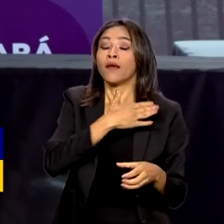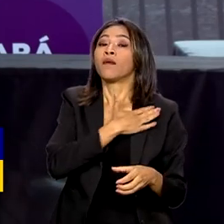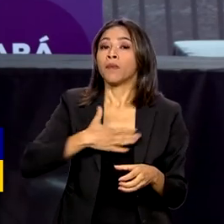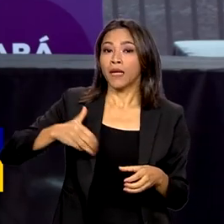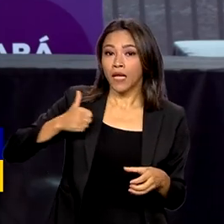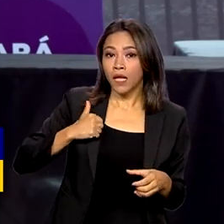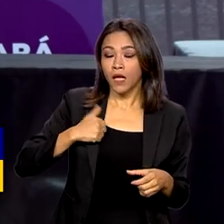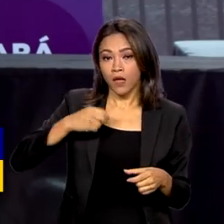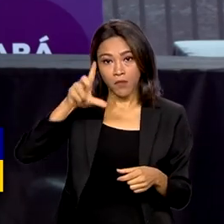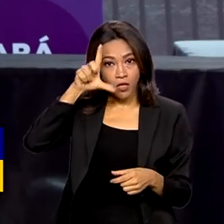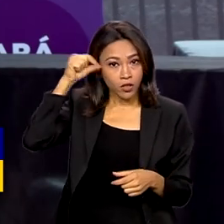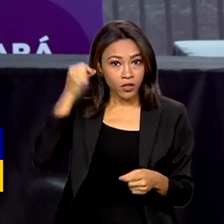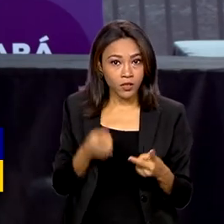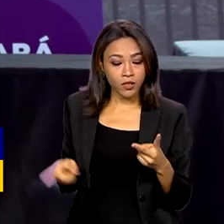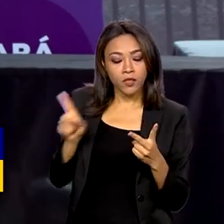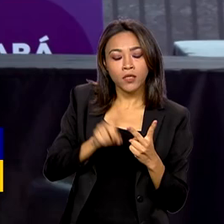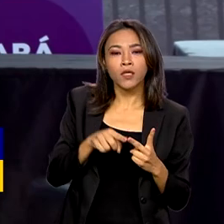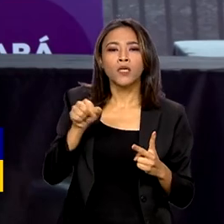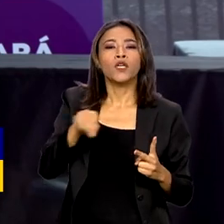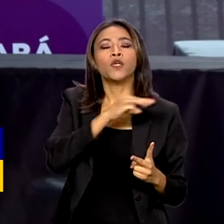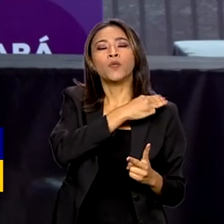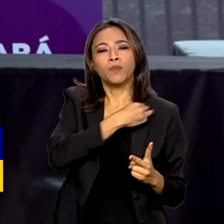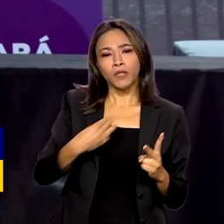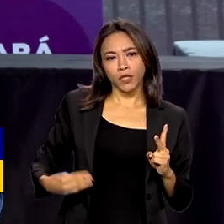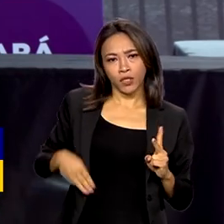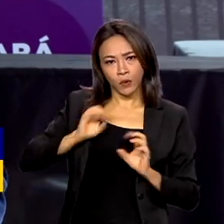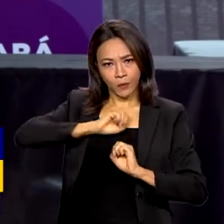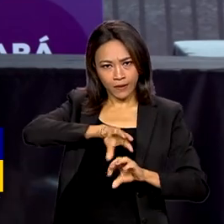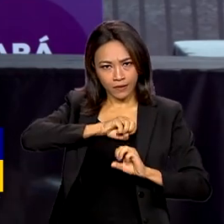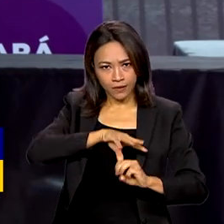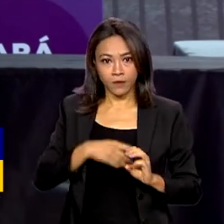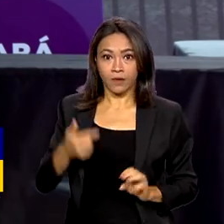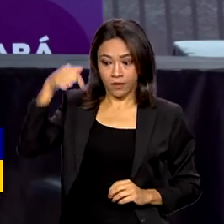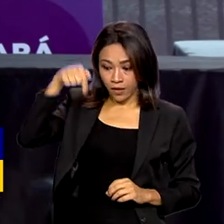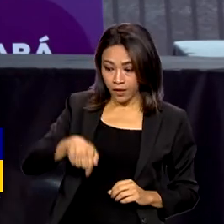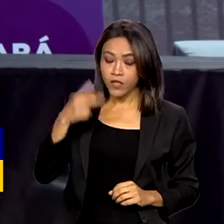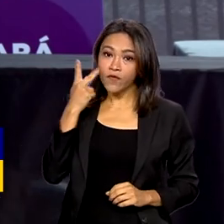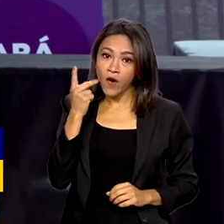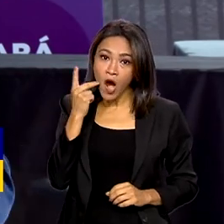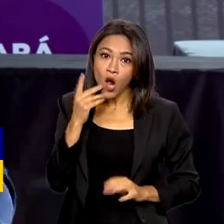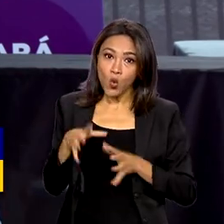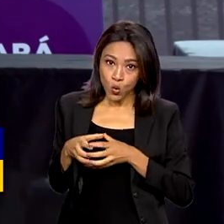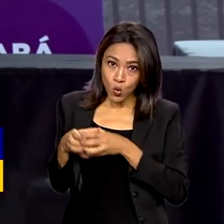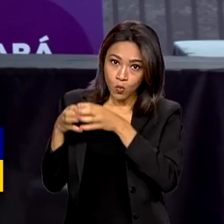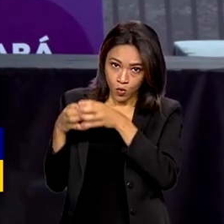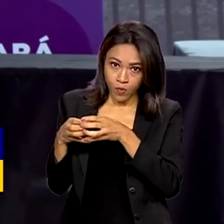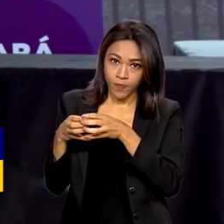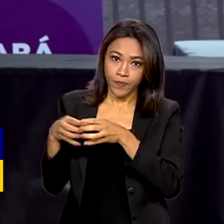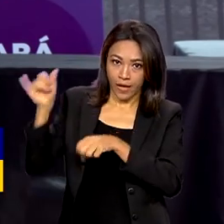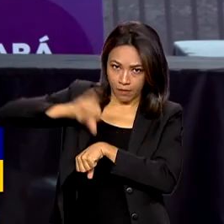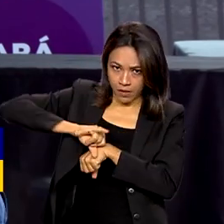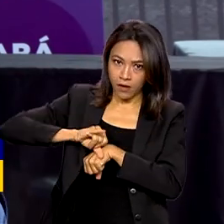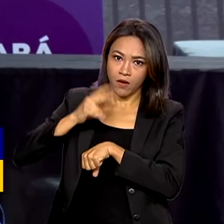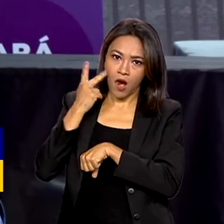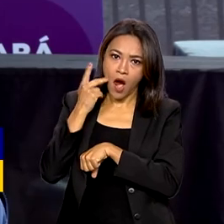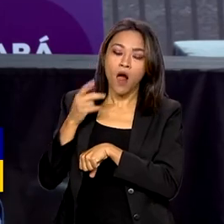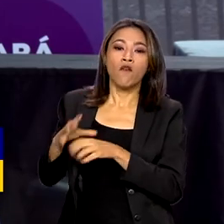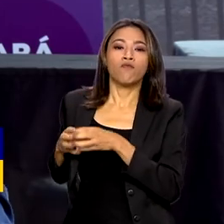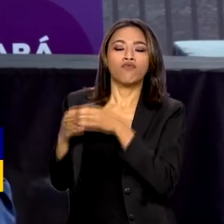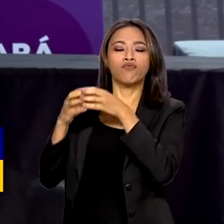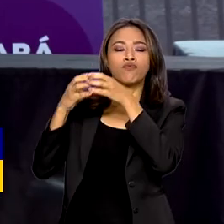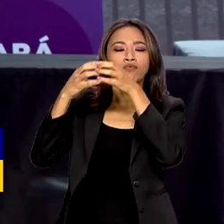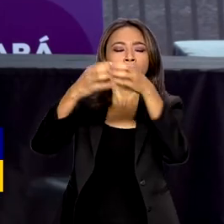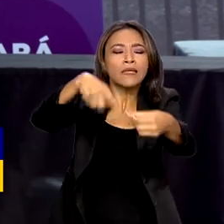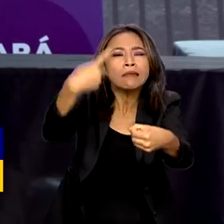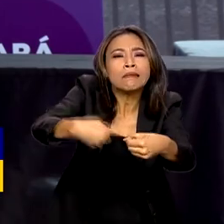e também o ministro da Educação, Camilo Santana. Daqui de Fortaleza, a comitiva segue para o crato a